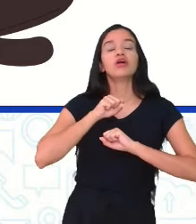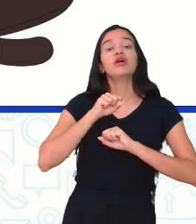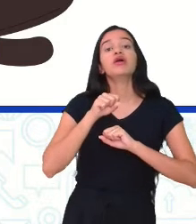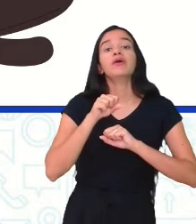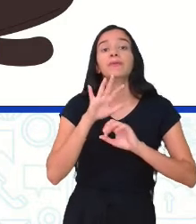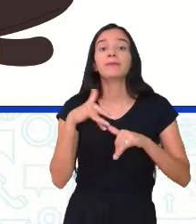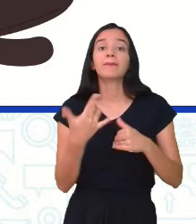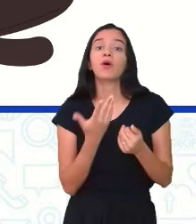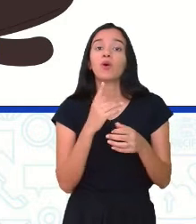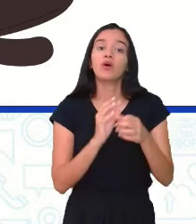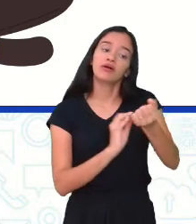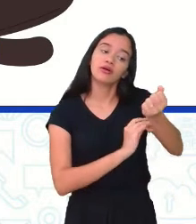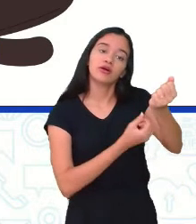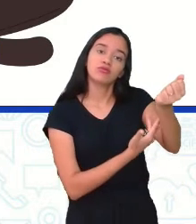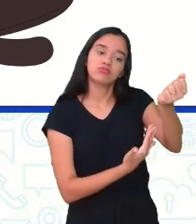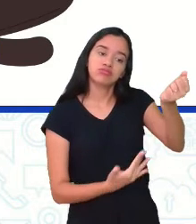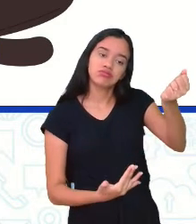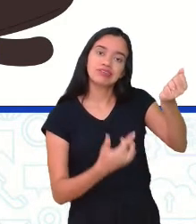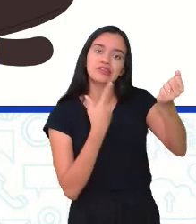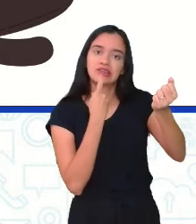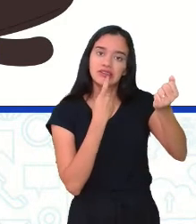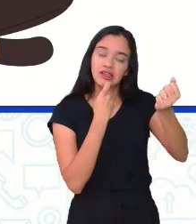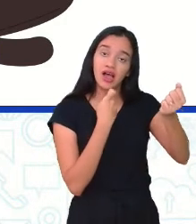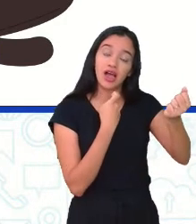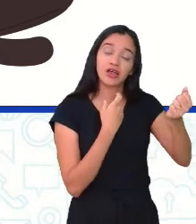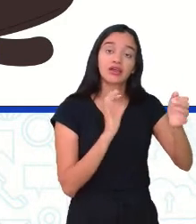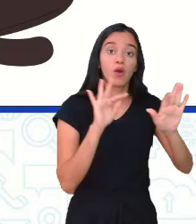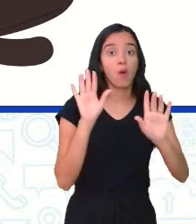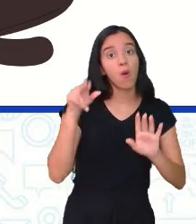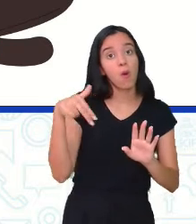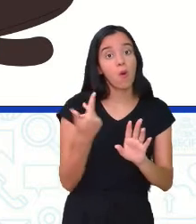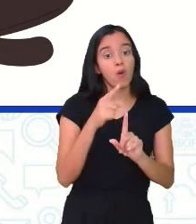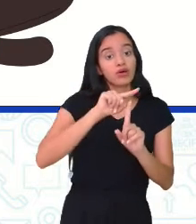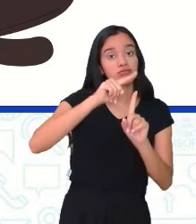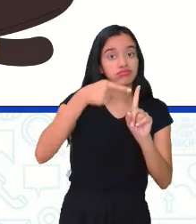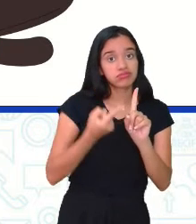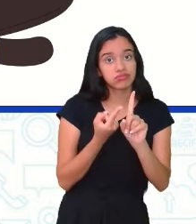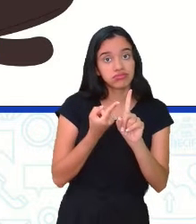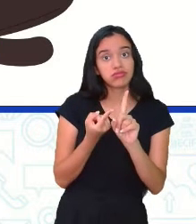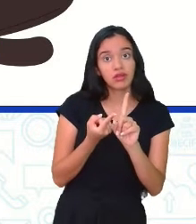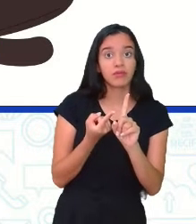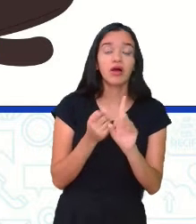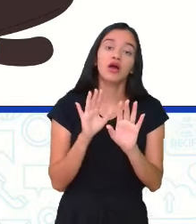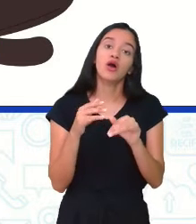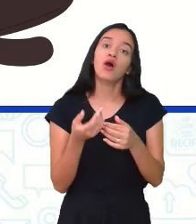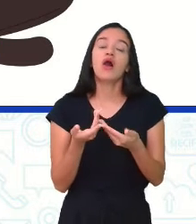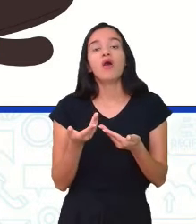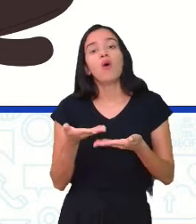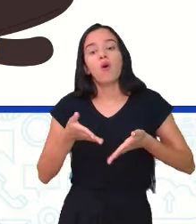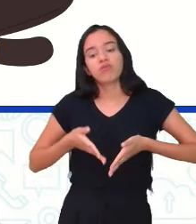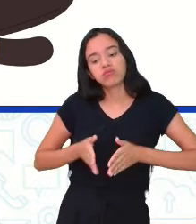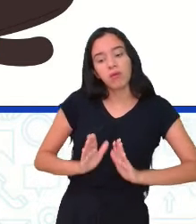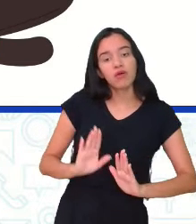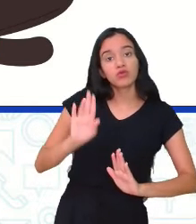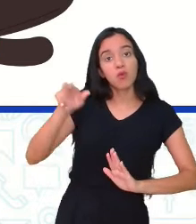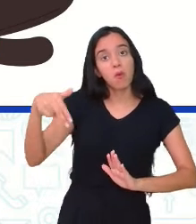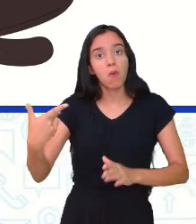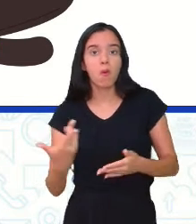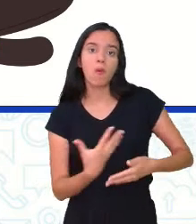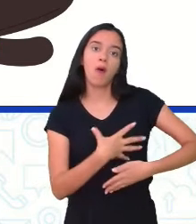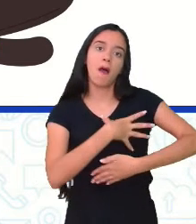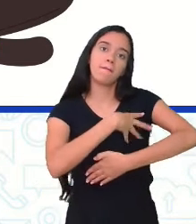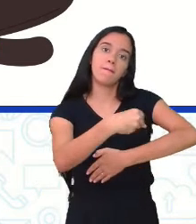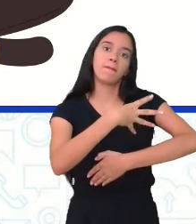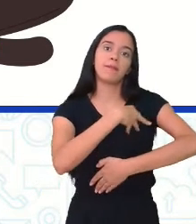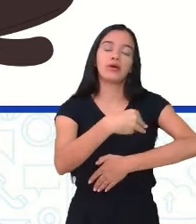sangue, pela mãe para o bebê durante a gravidez, o parto ou a amamentação, e por